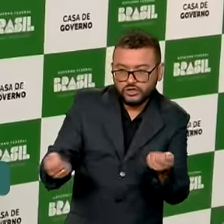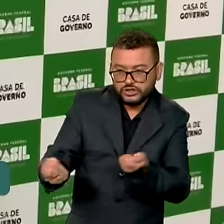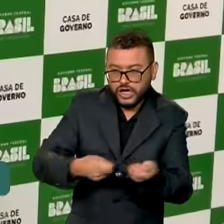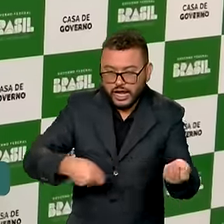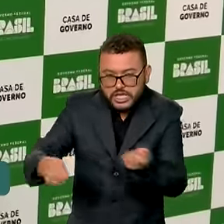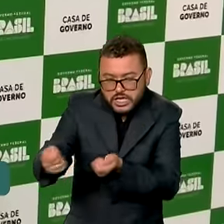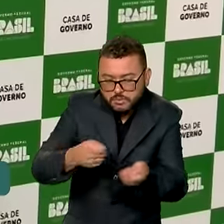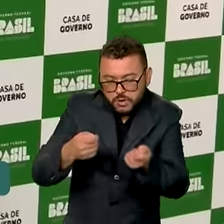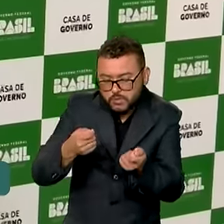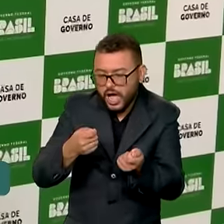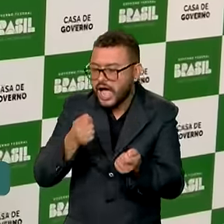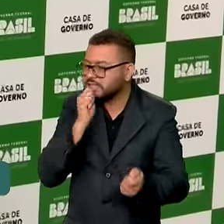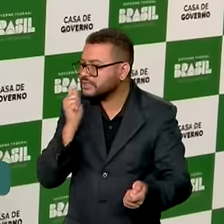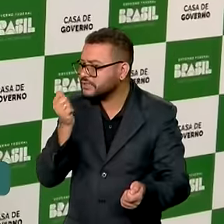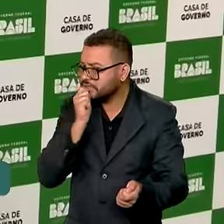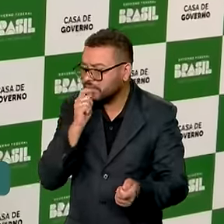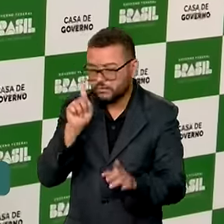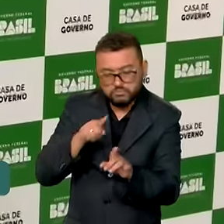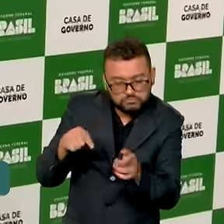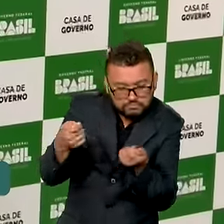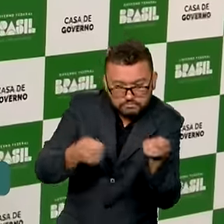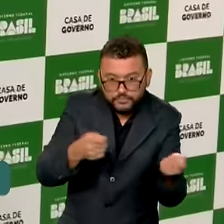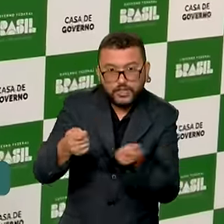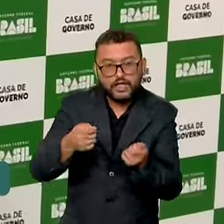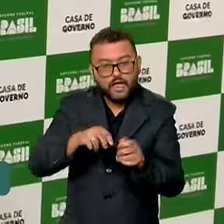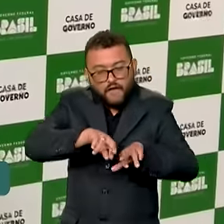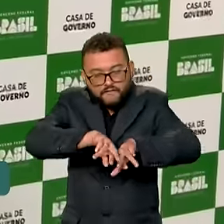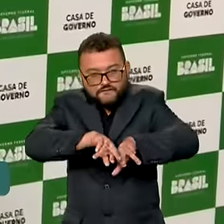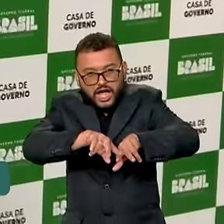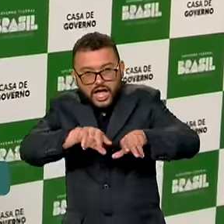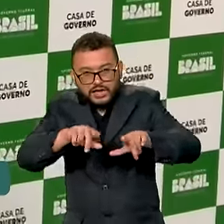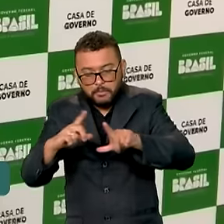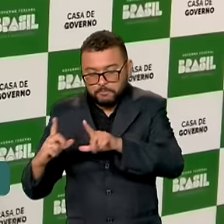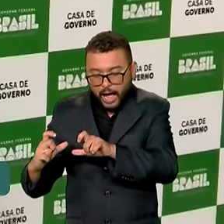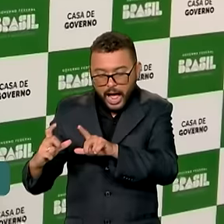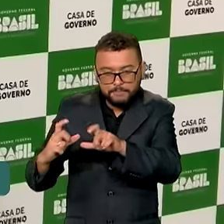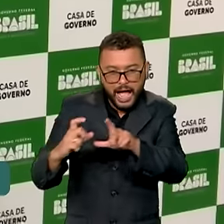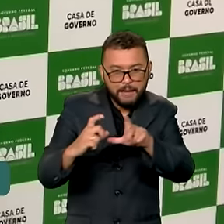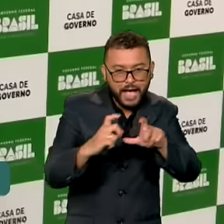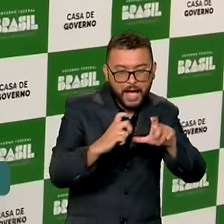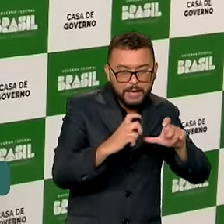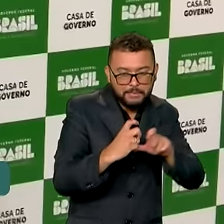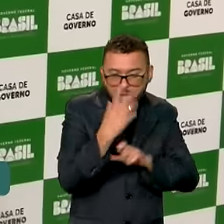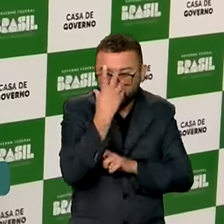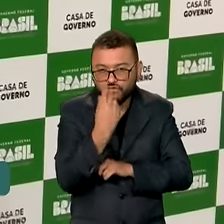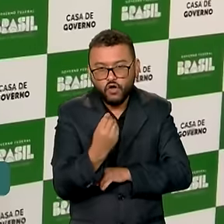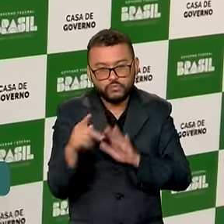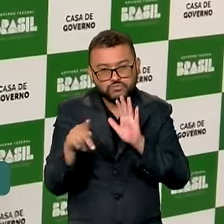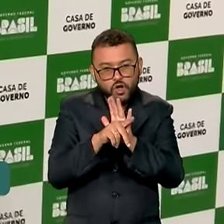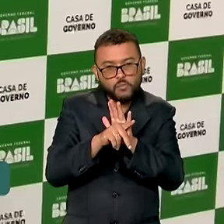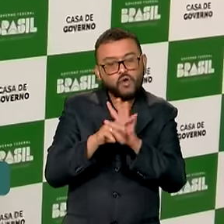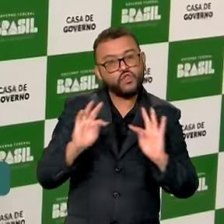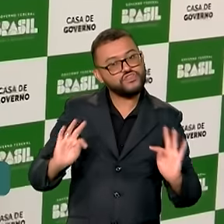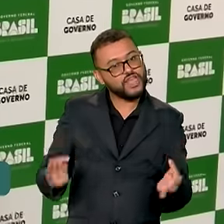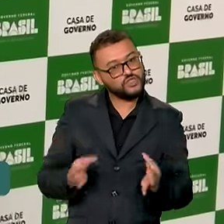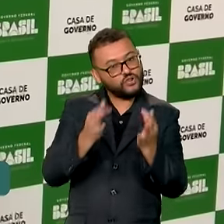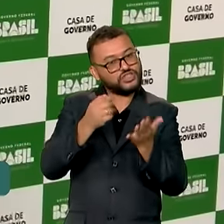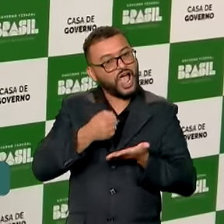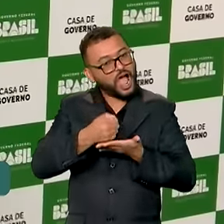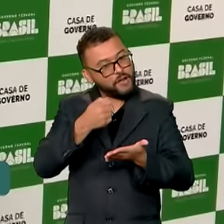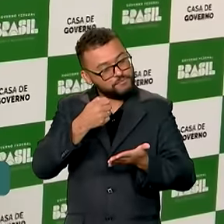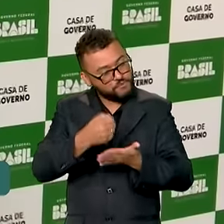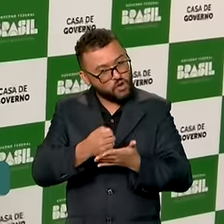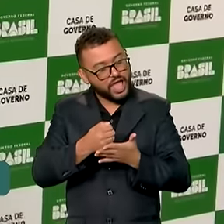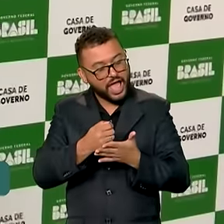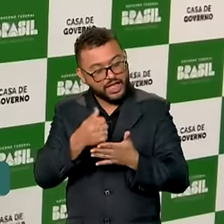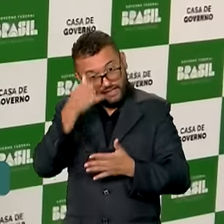não consegue localizar, tem uma capacidade de fazer diversas fotos ao mesmo tempo. Então, aí a tecnologia em apoio às ações